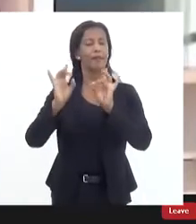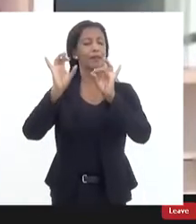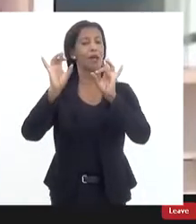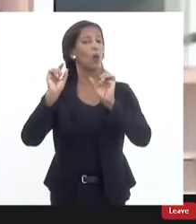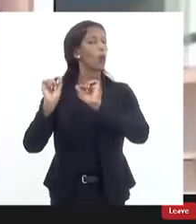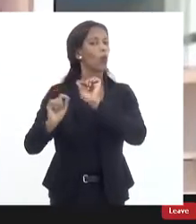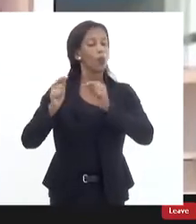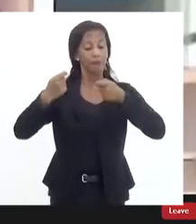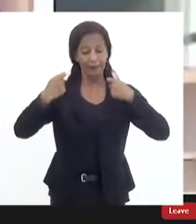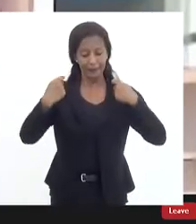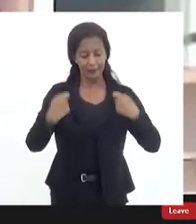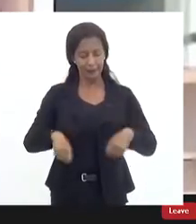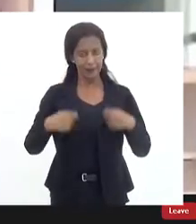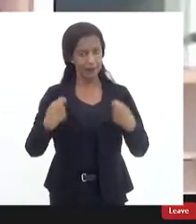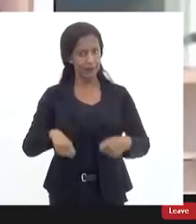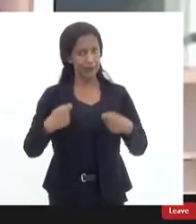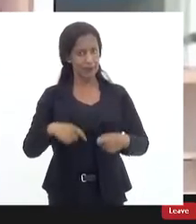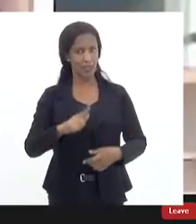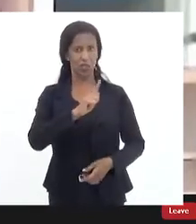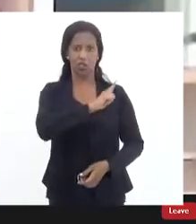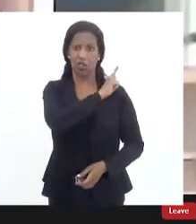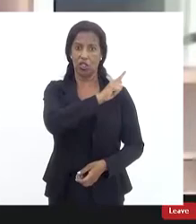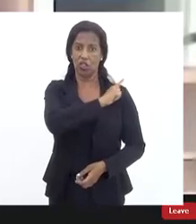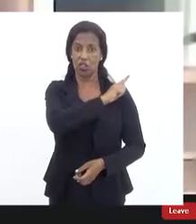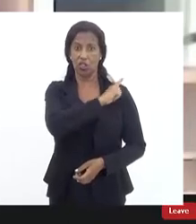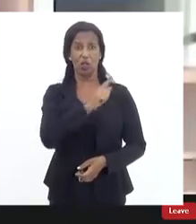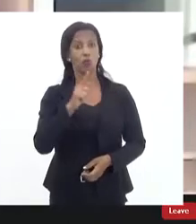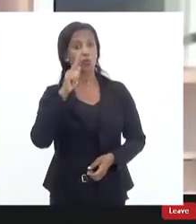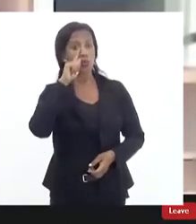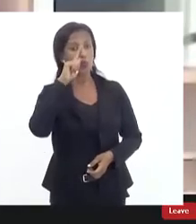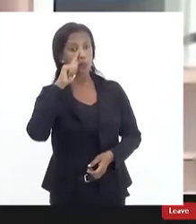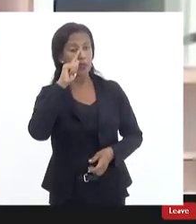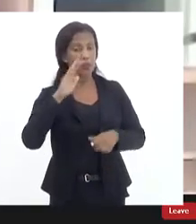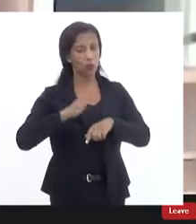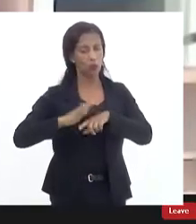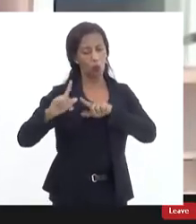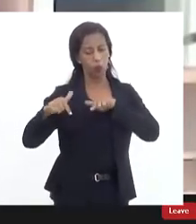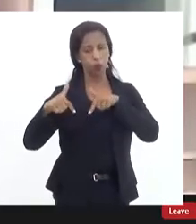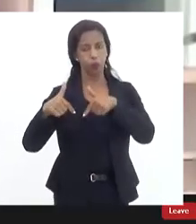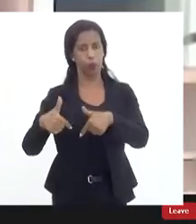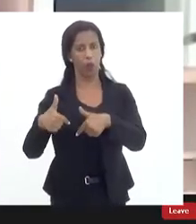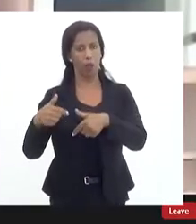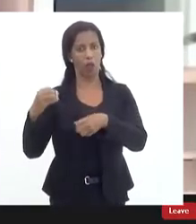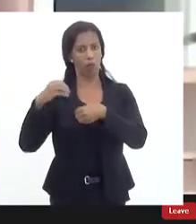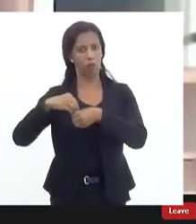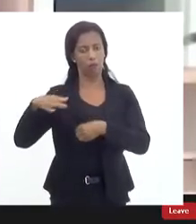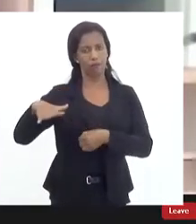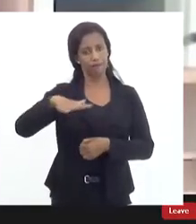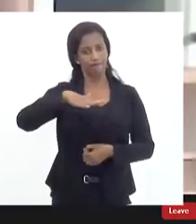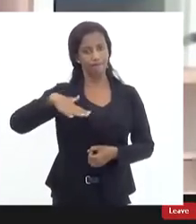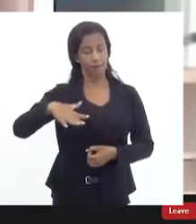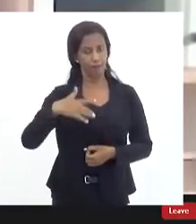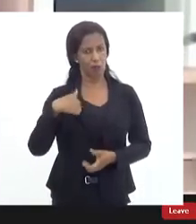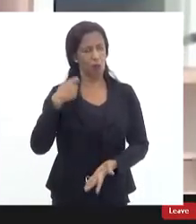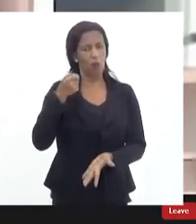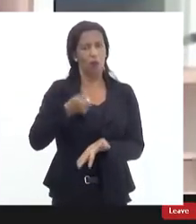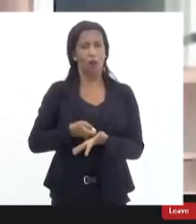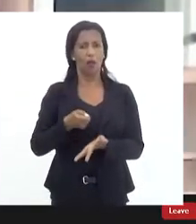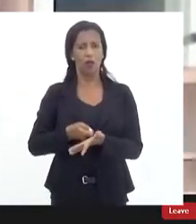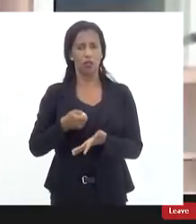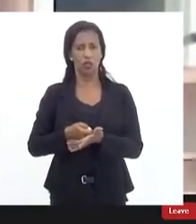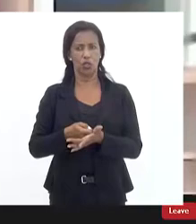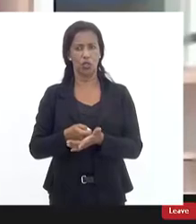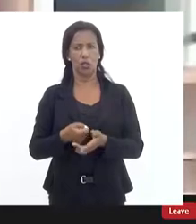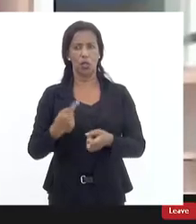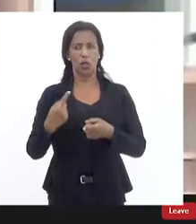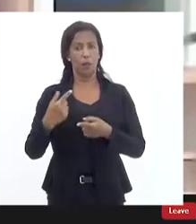necessidade da gestão dos riscos de uma operação e isso eu posso garantir para a senhora por conta da função